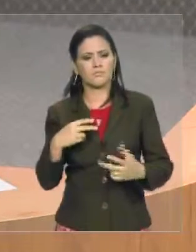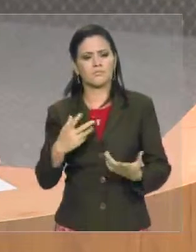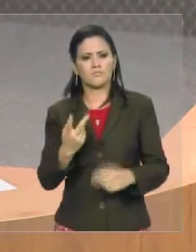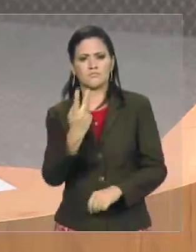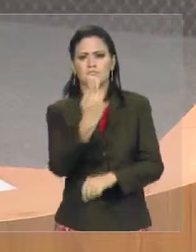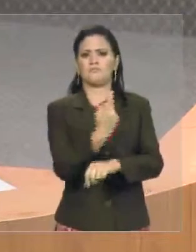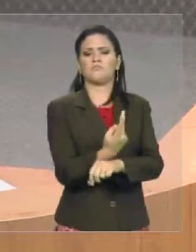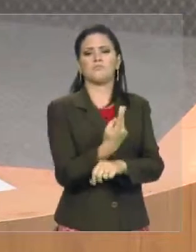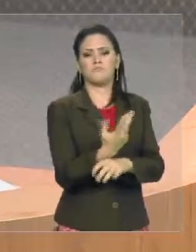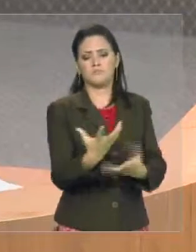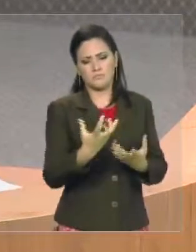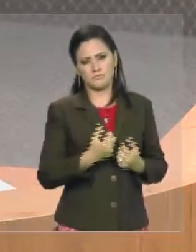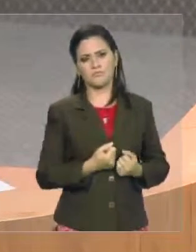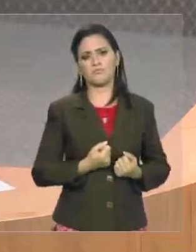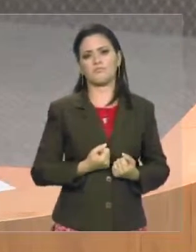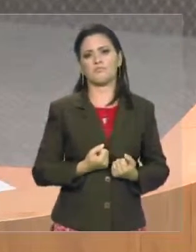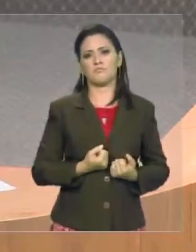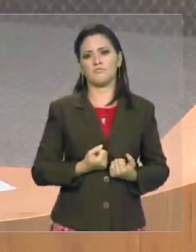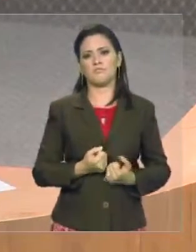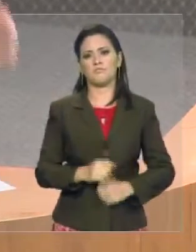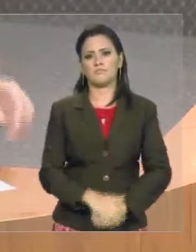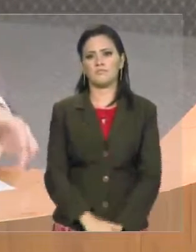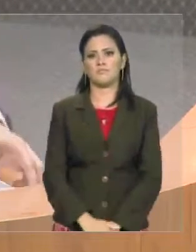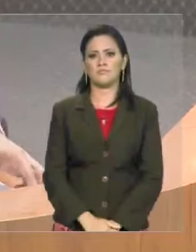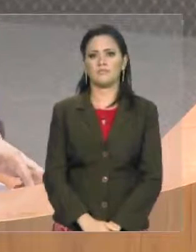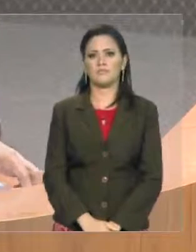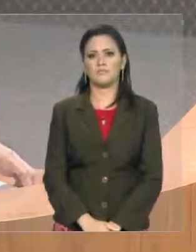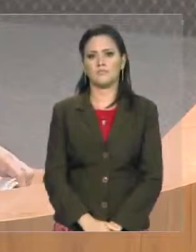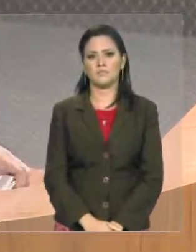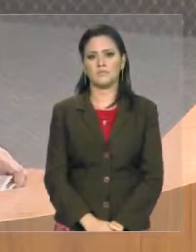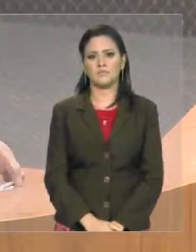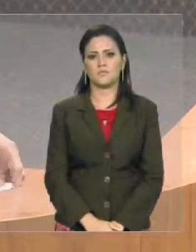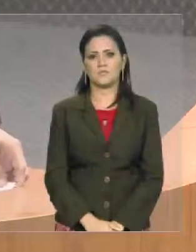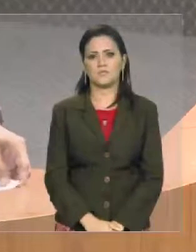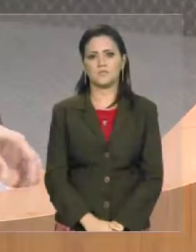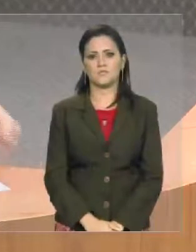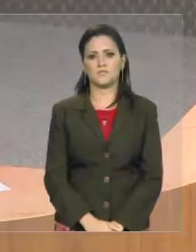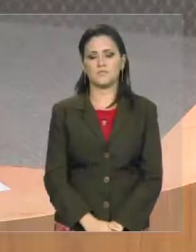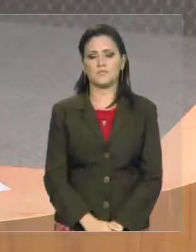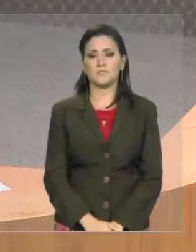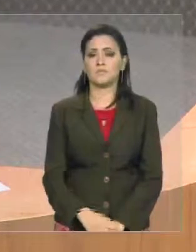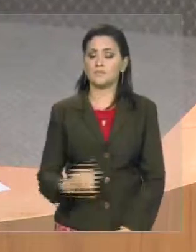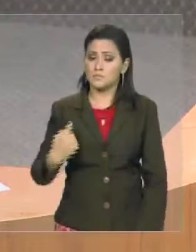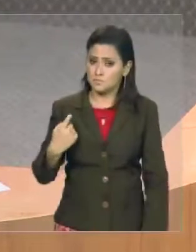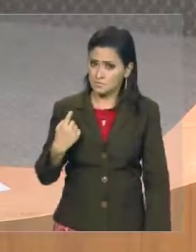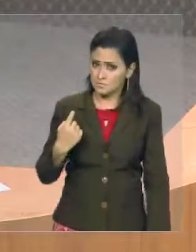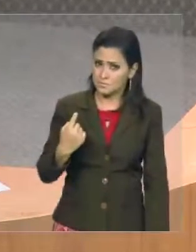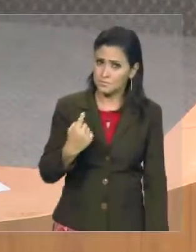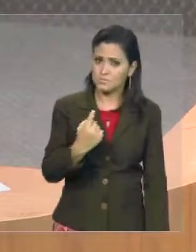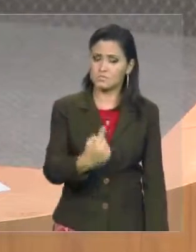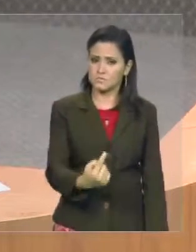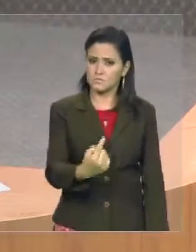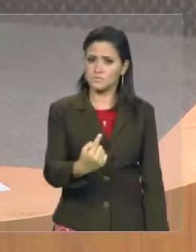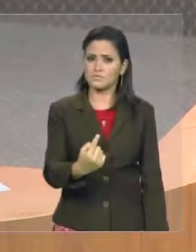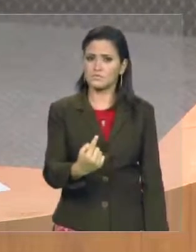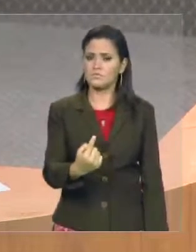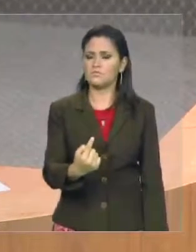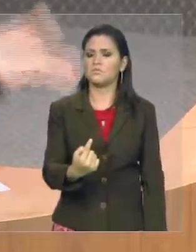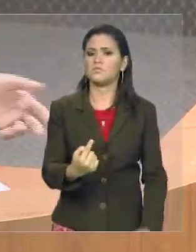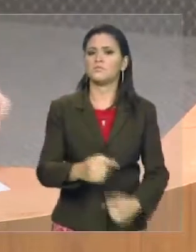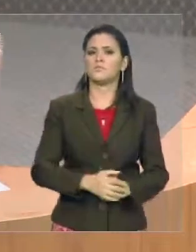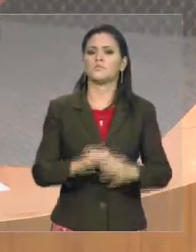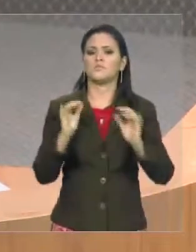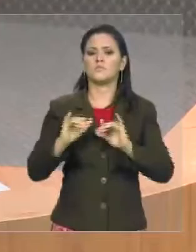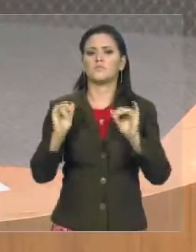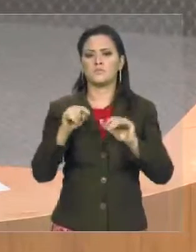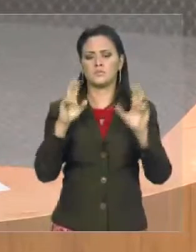Senhoras e senhores, eu não ia entrar nessa temática, vou deixar para a semana que vem, até porque a temática é muito mais